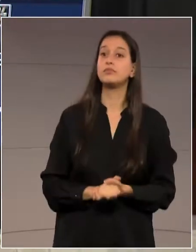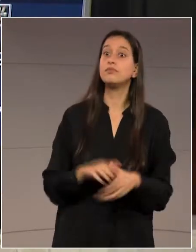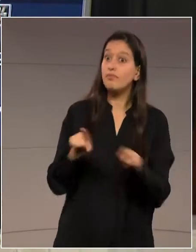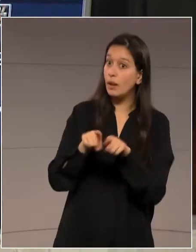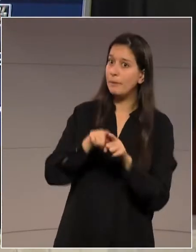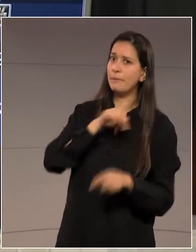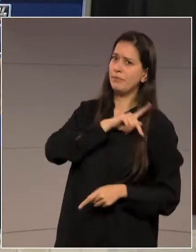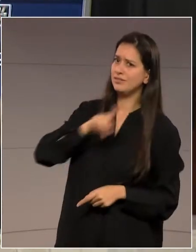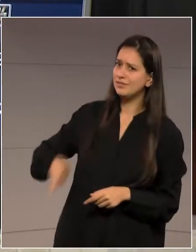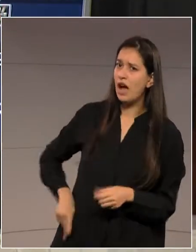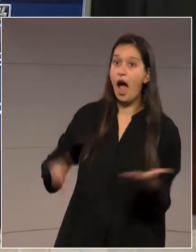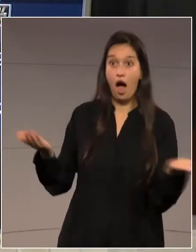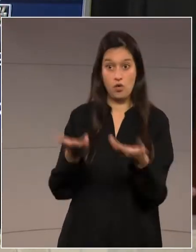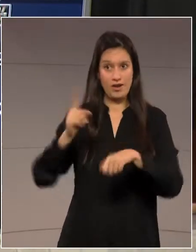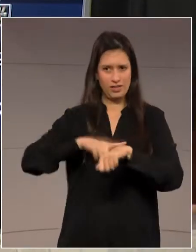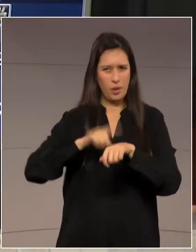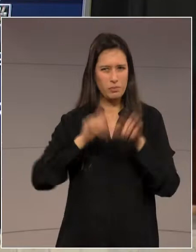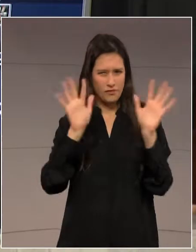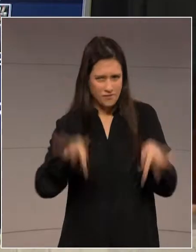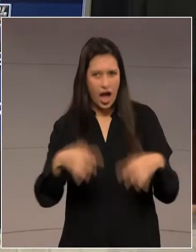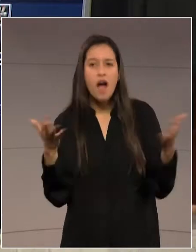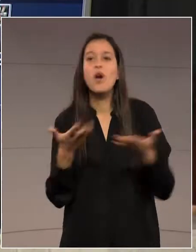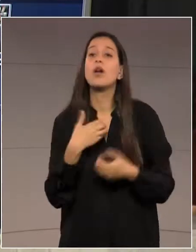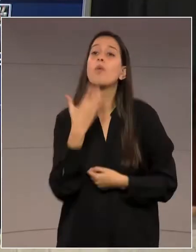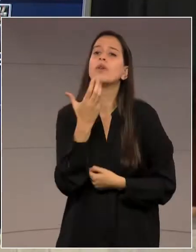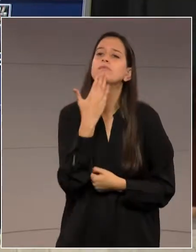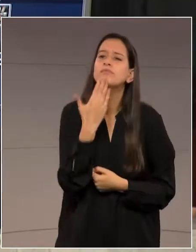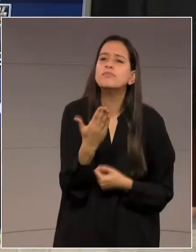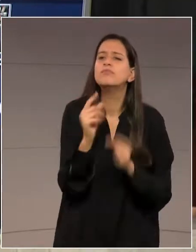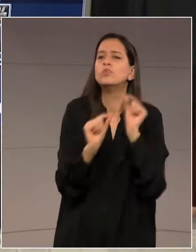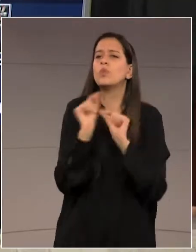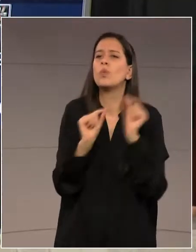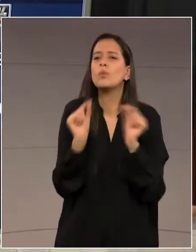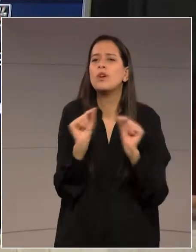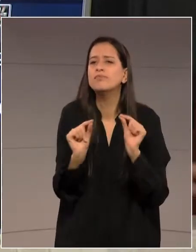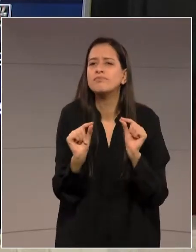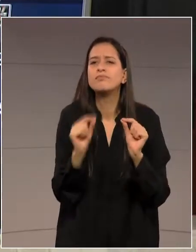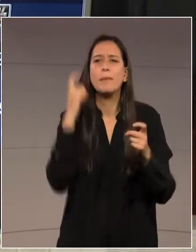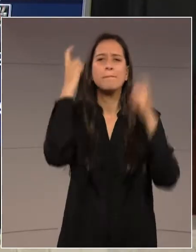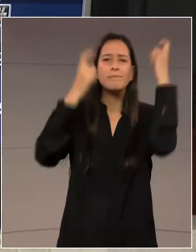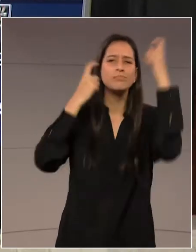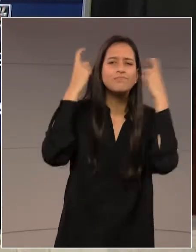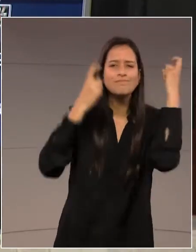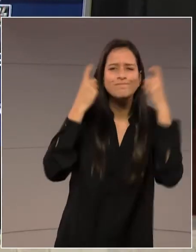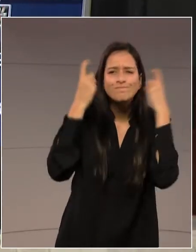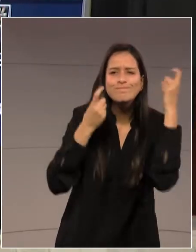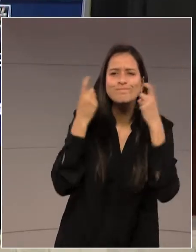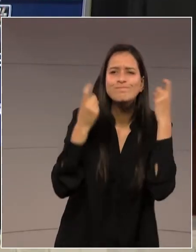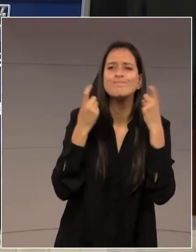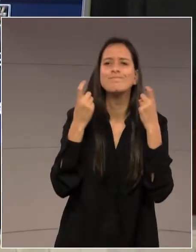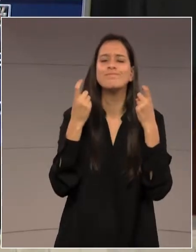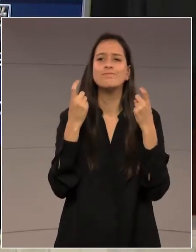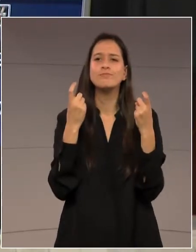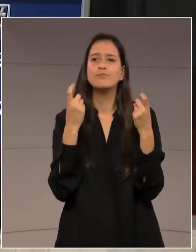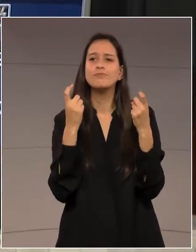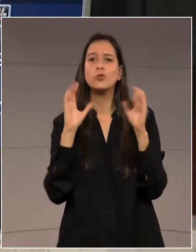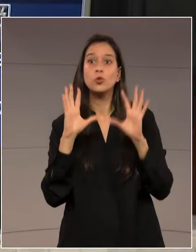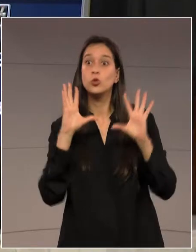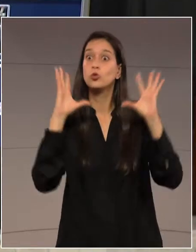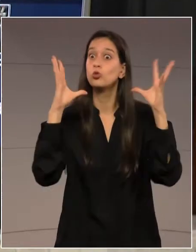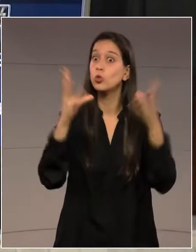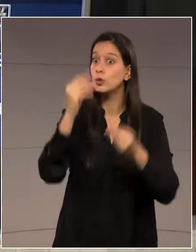resta, quero aqui trazer uma preocupação grande de todos os funcionários públicos